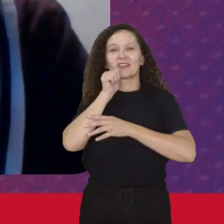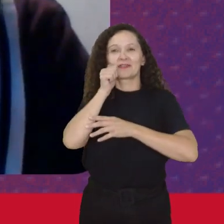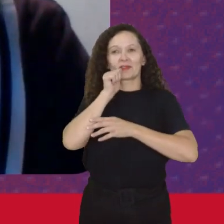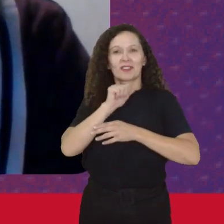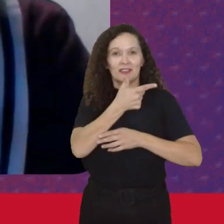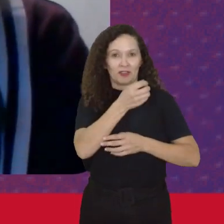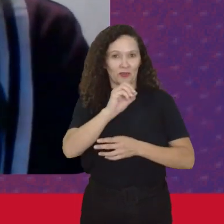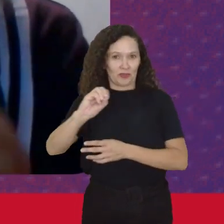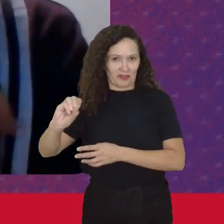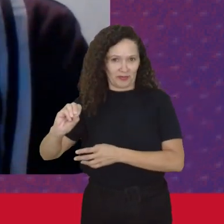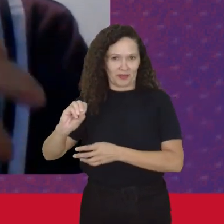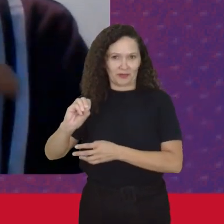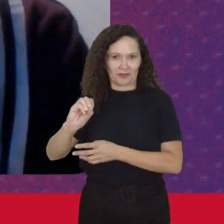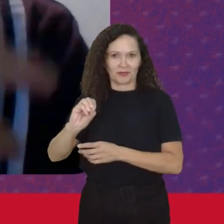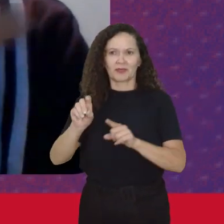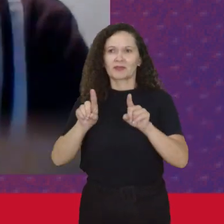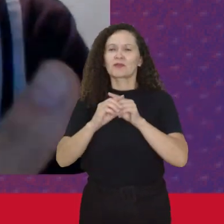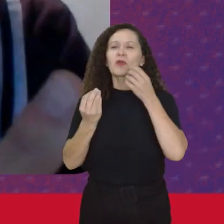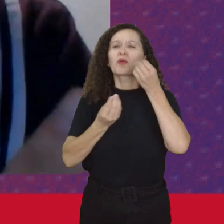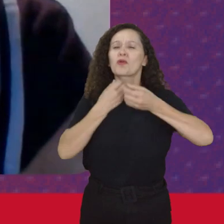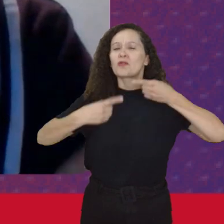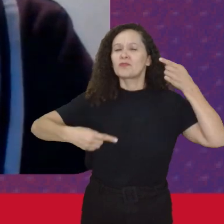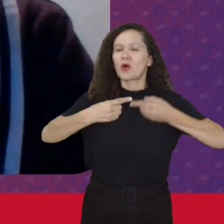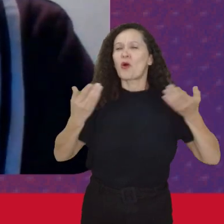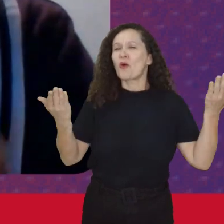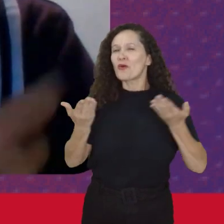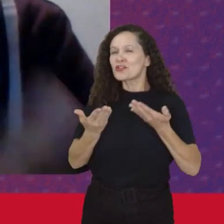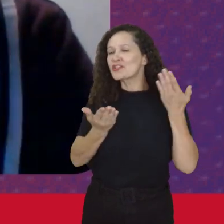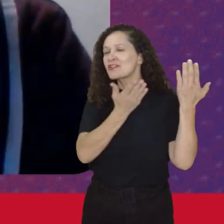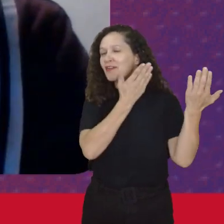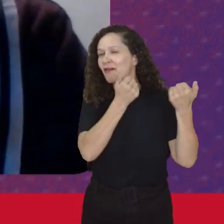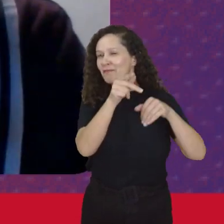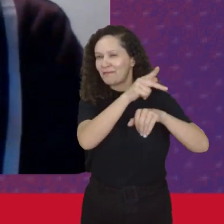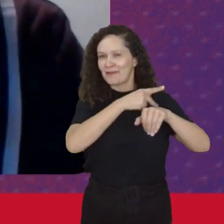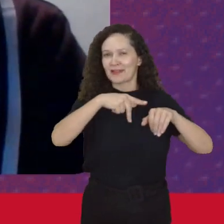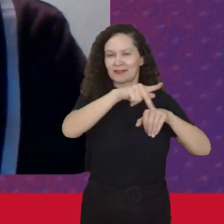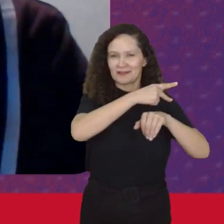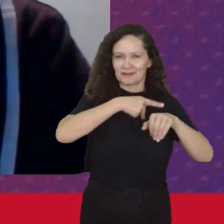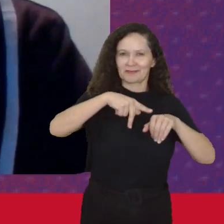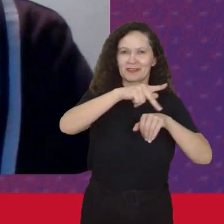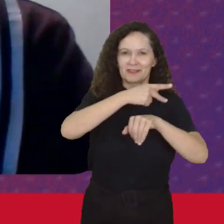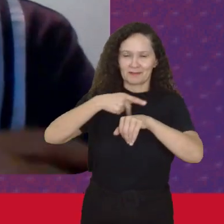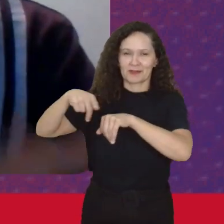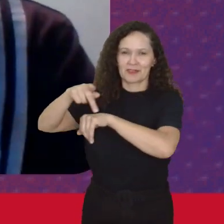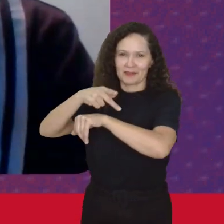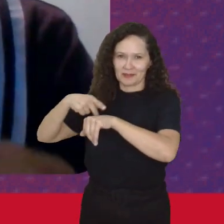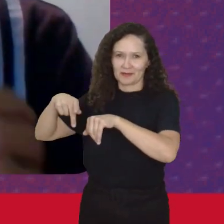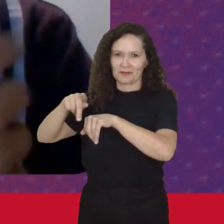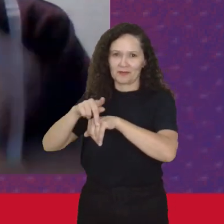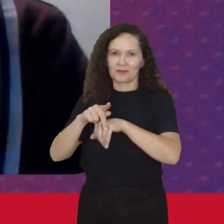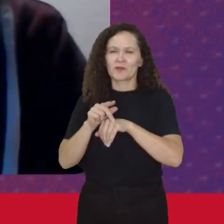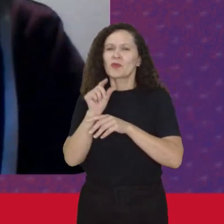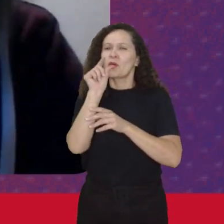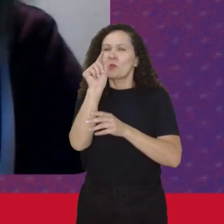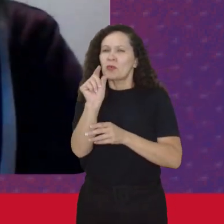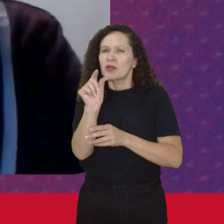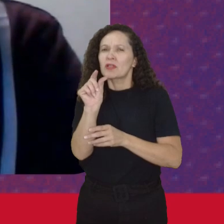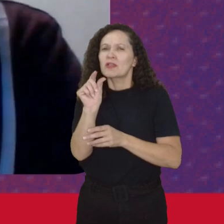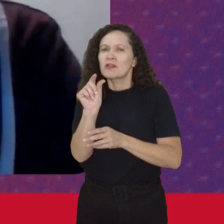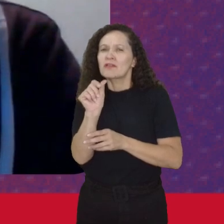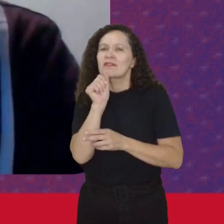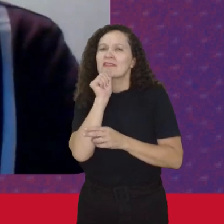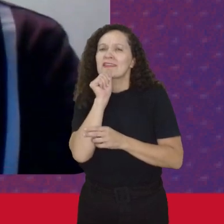2000 E como o debate Está hoje Nesses países Mais longínquos Debates Que eram Muito mais